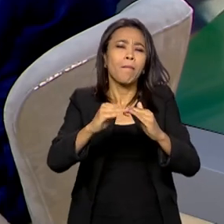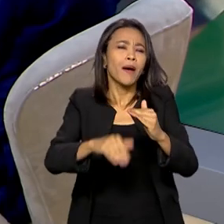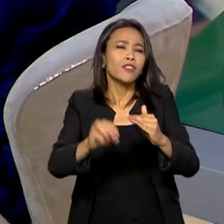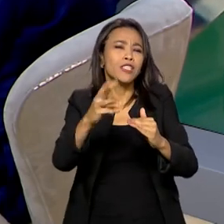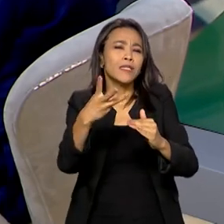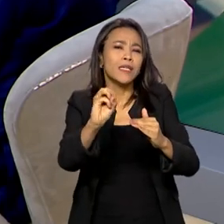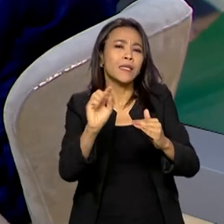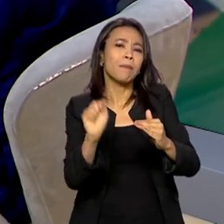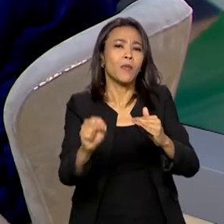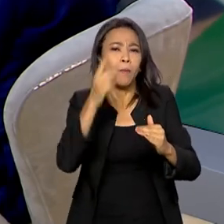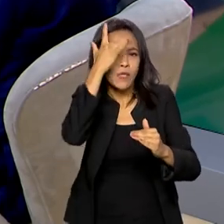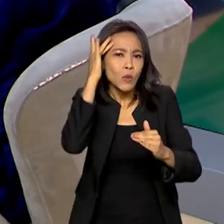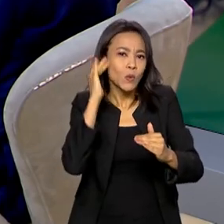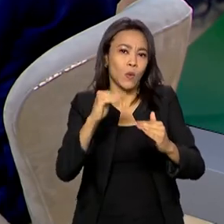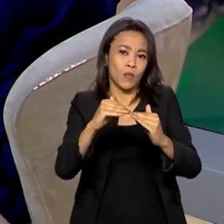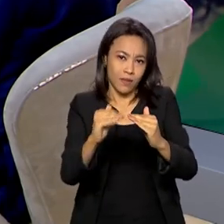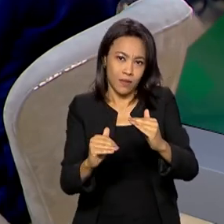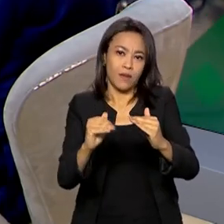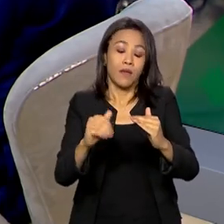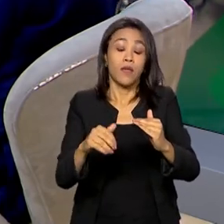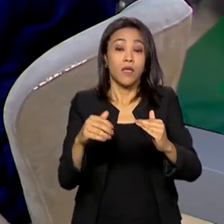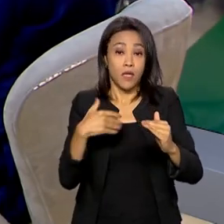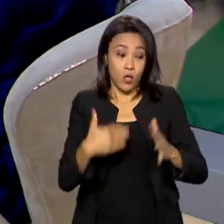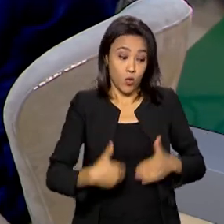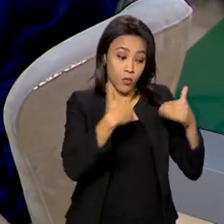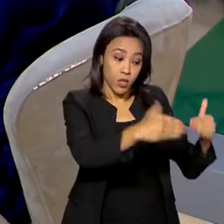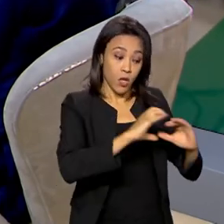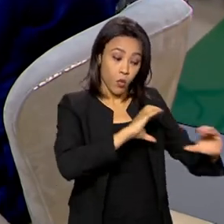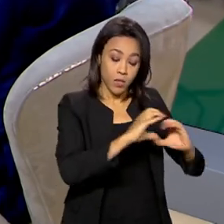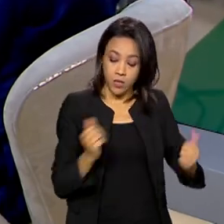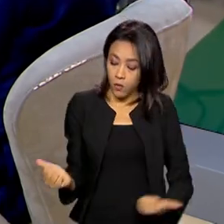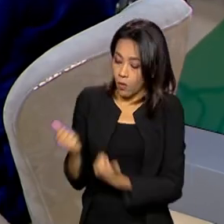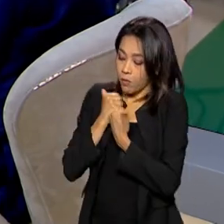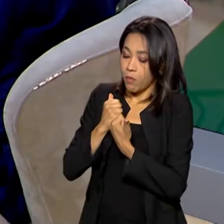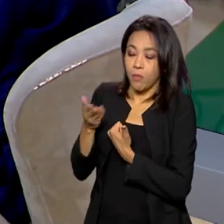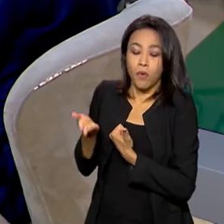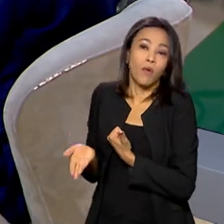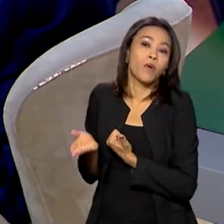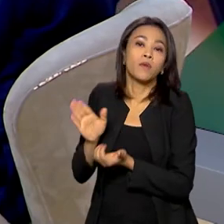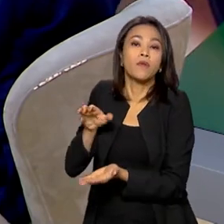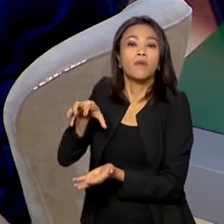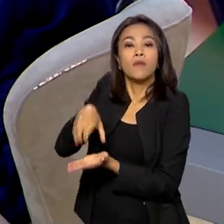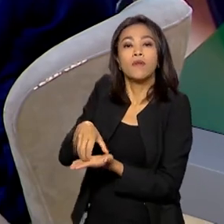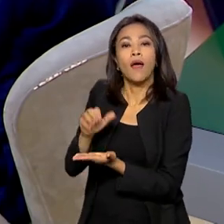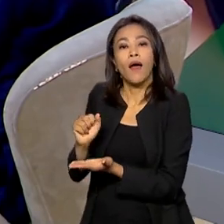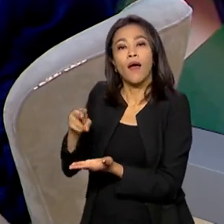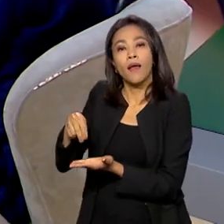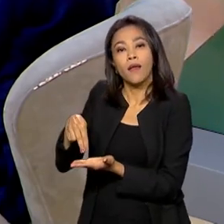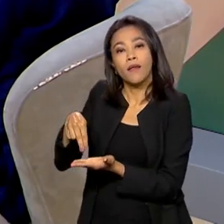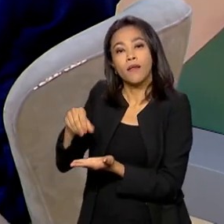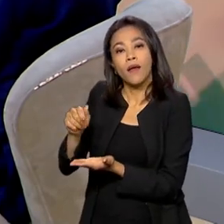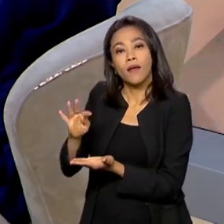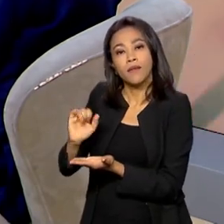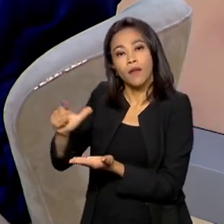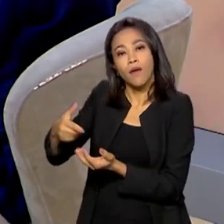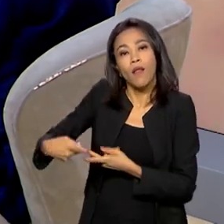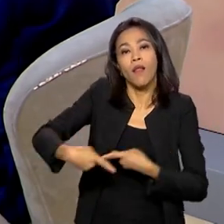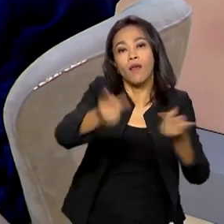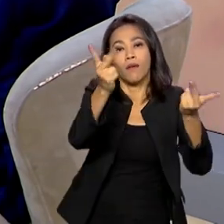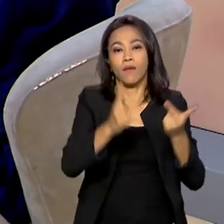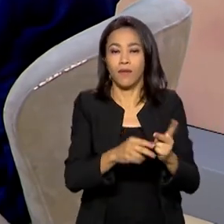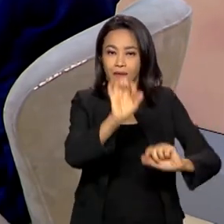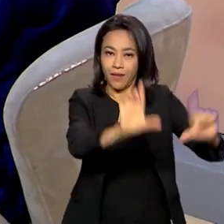em que o Ministério de Comunicações junto com a Anatel está levando a televisão digital. E aí Roberto